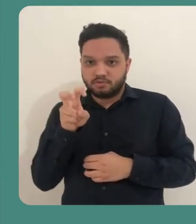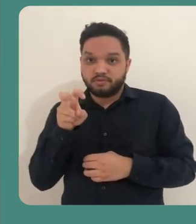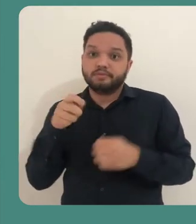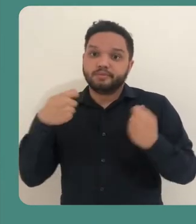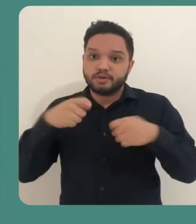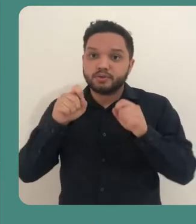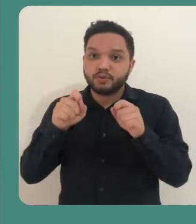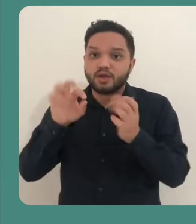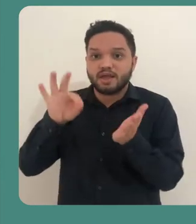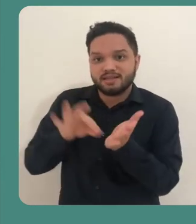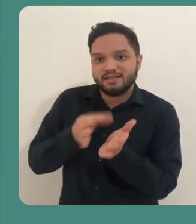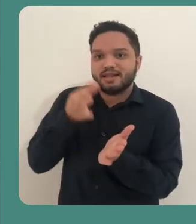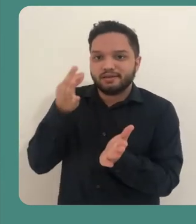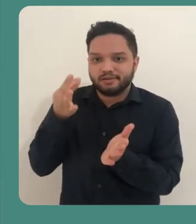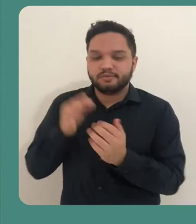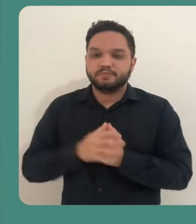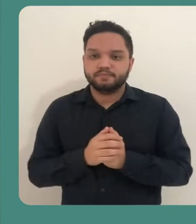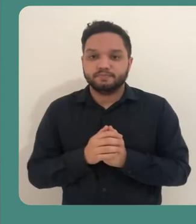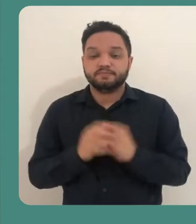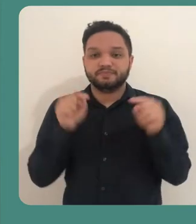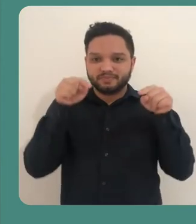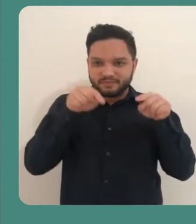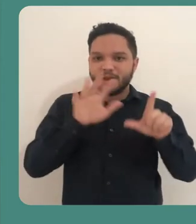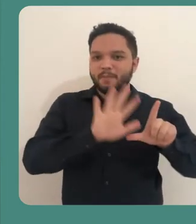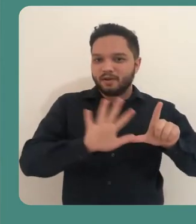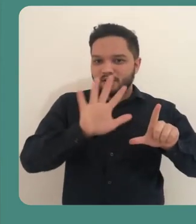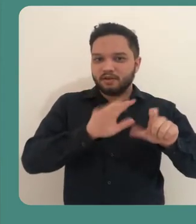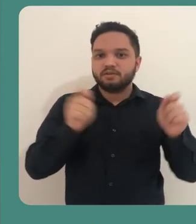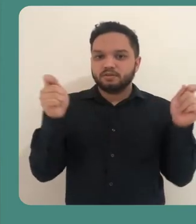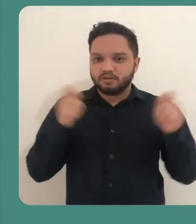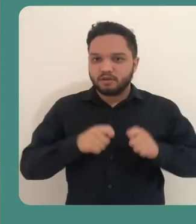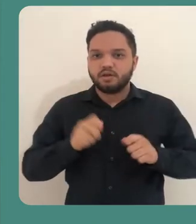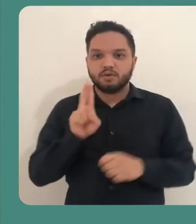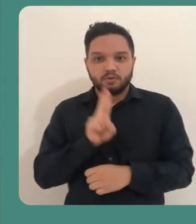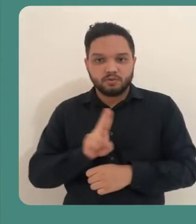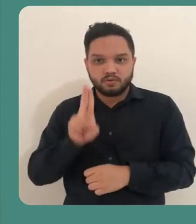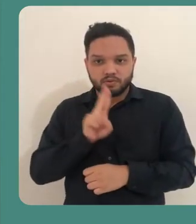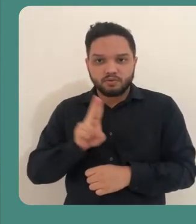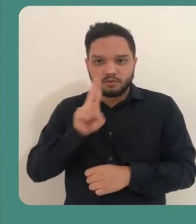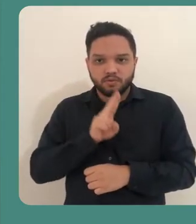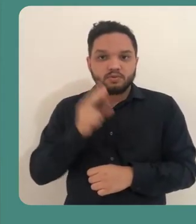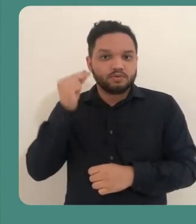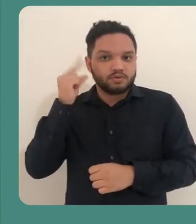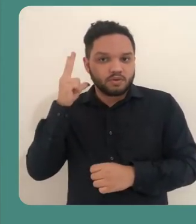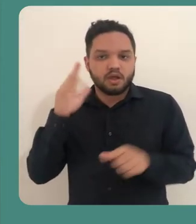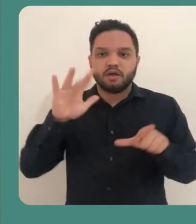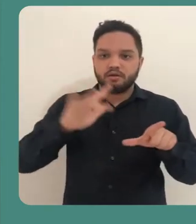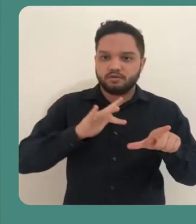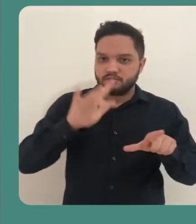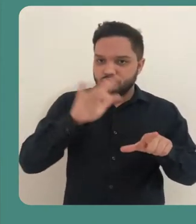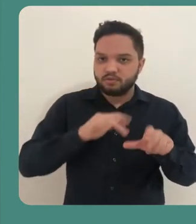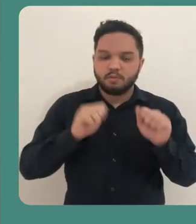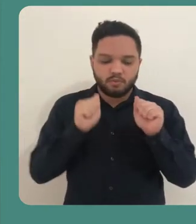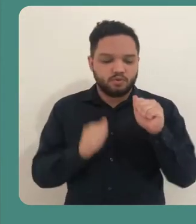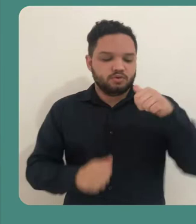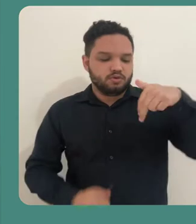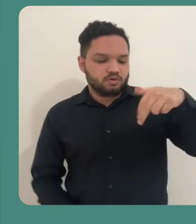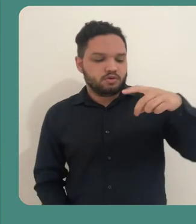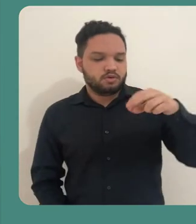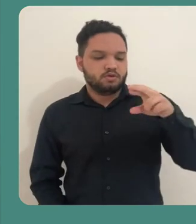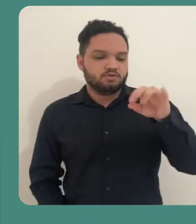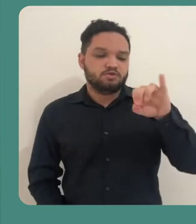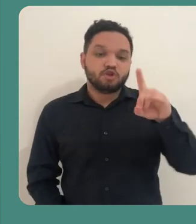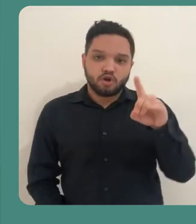ou seja, requer uma assinatura. A plataforma do Microsoft Teams tem versão para dispositivos móveis,